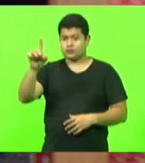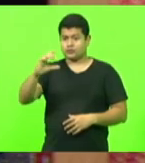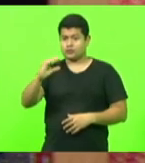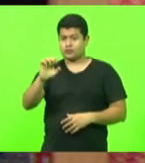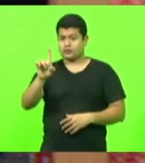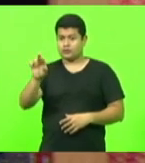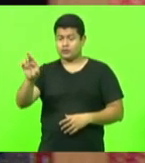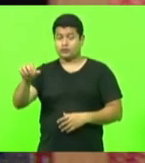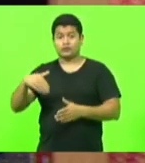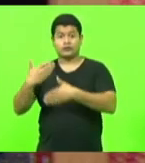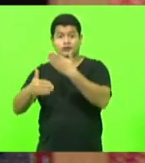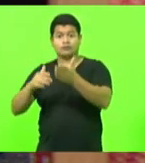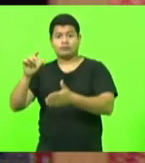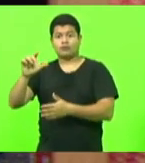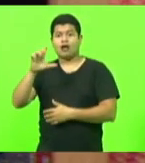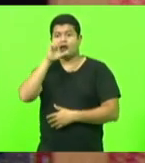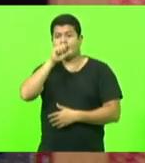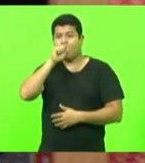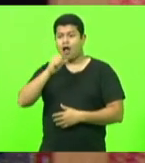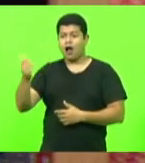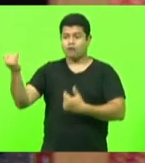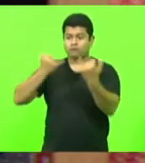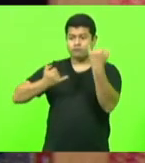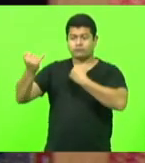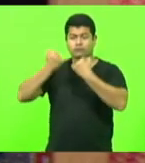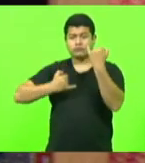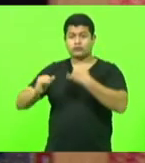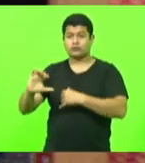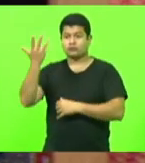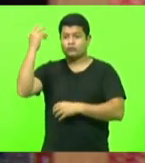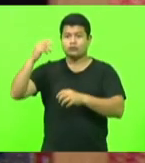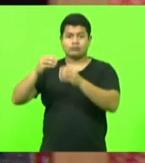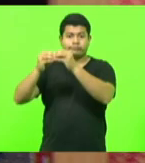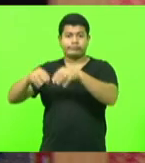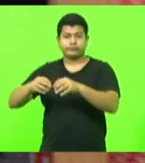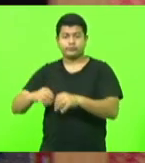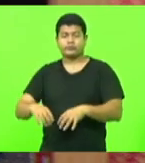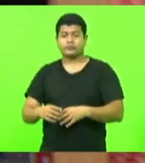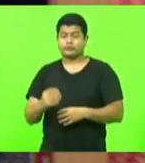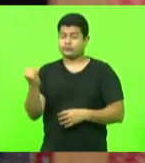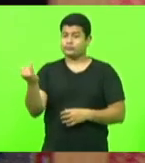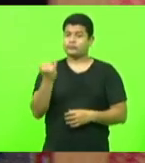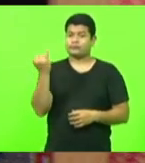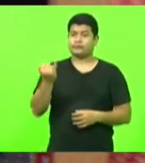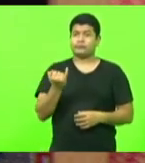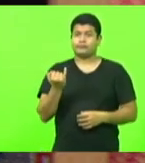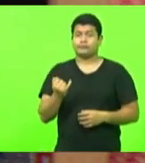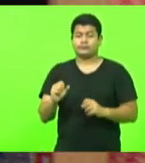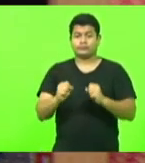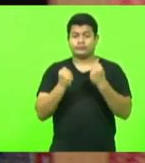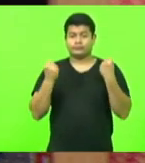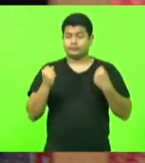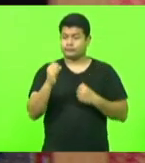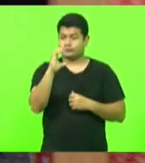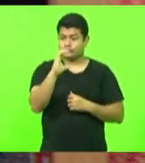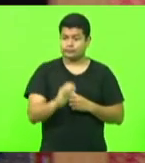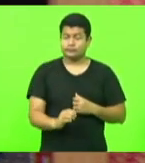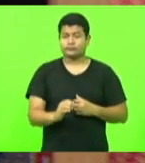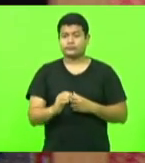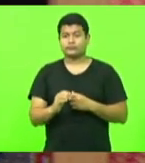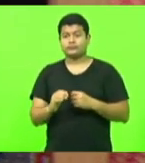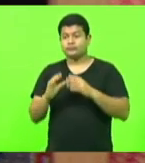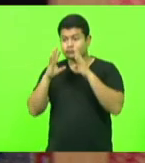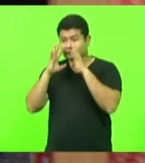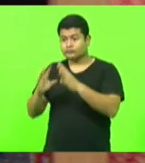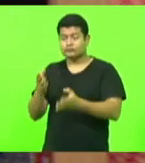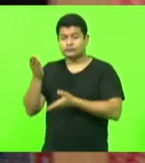informações desses danos todos causados. Então, é importante, portanto, que a defesa civil dê uma atenção lá